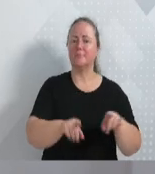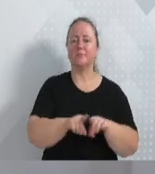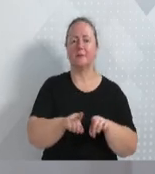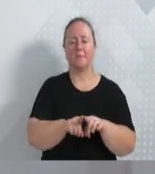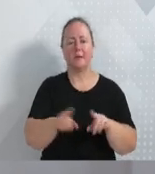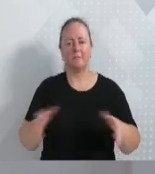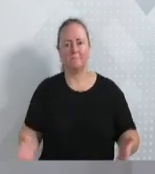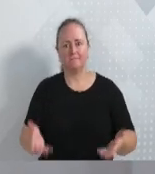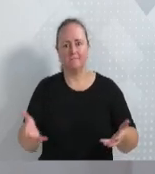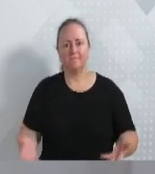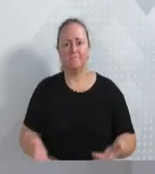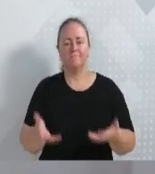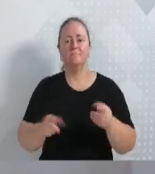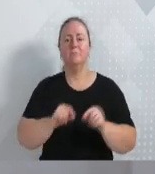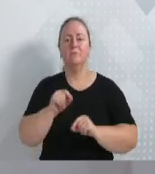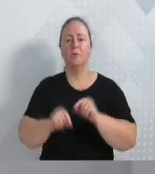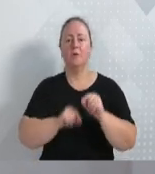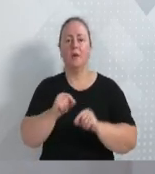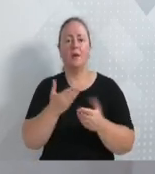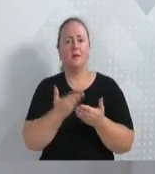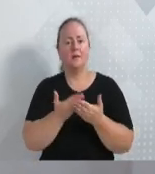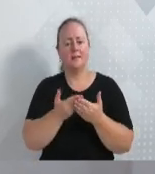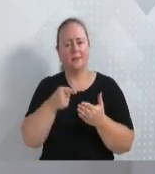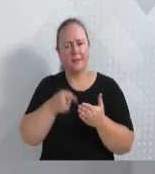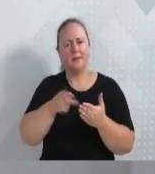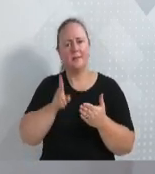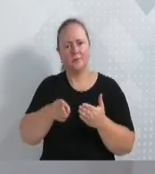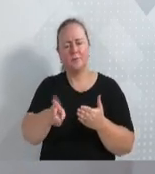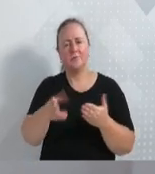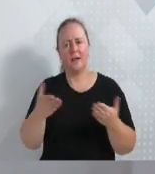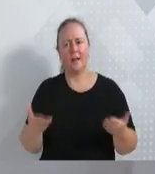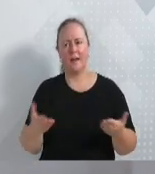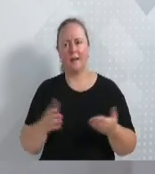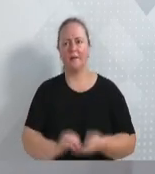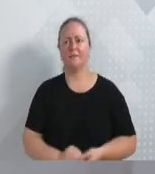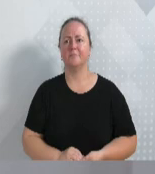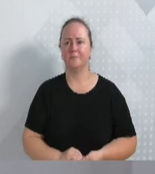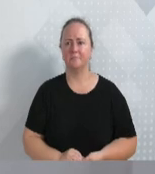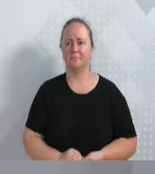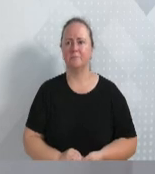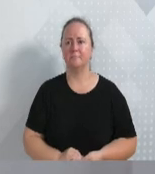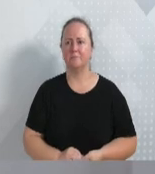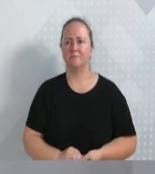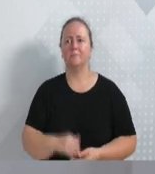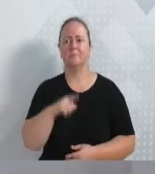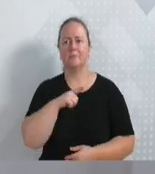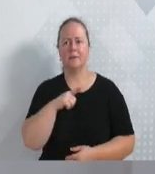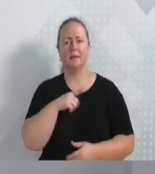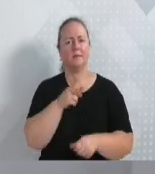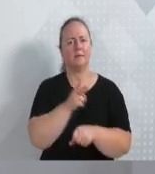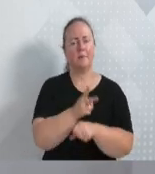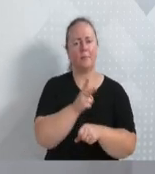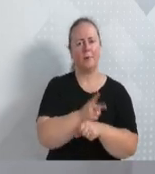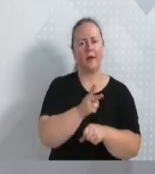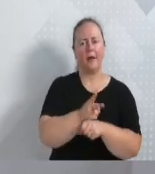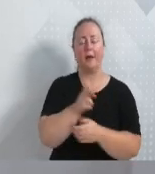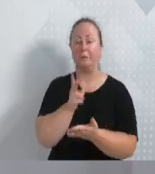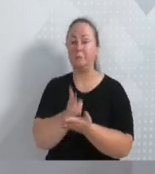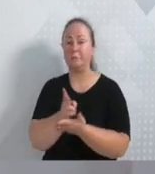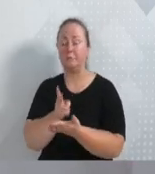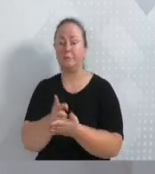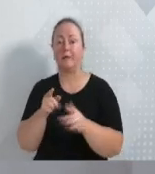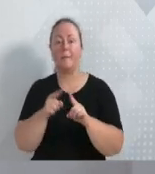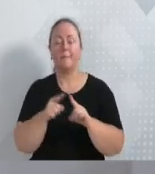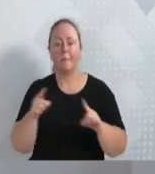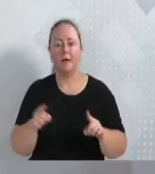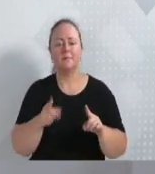estimulá-los a não deixarem de estudar. Não é porque estão na situação de abrigamento temporário ou não que deixem de estudar.